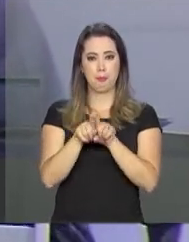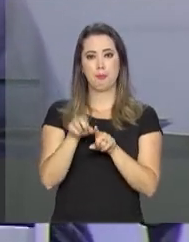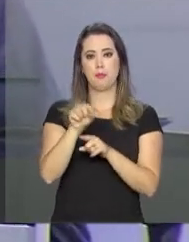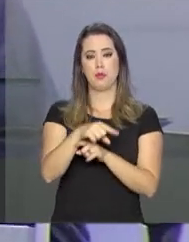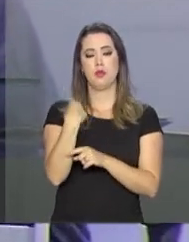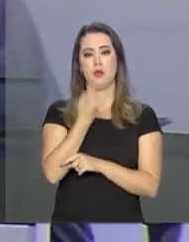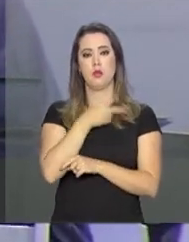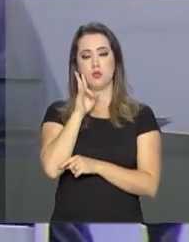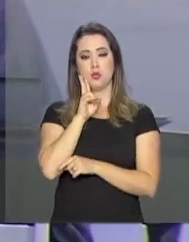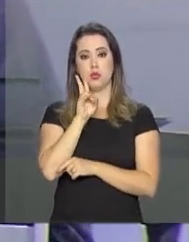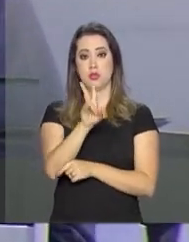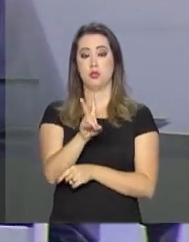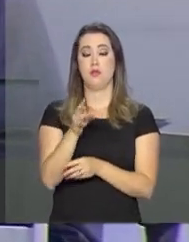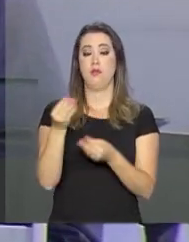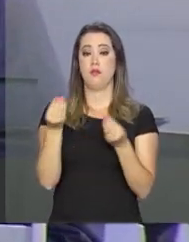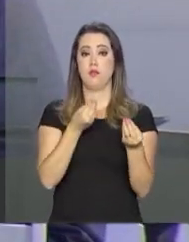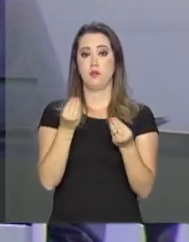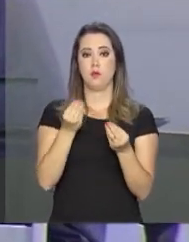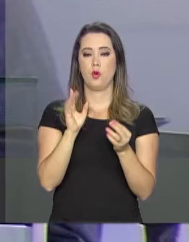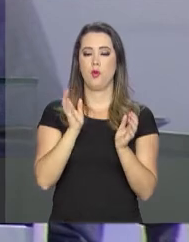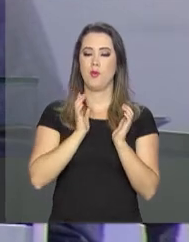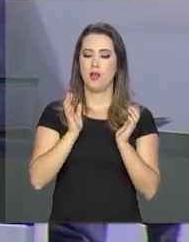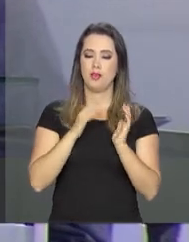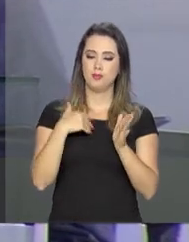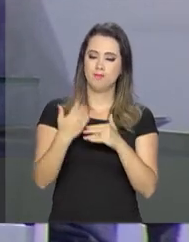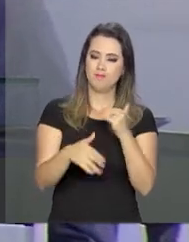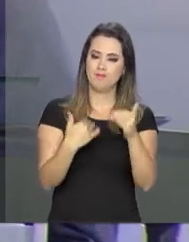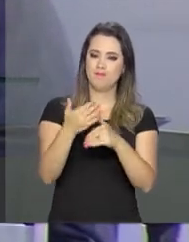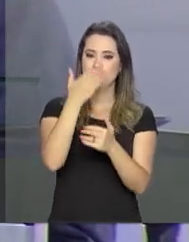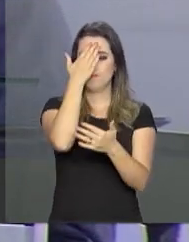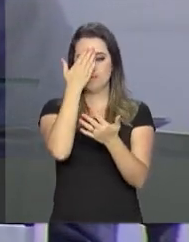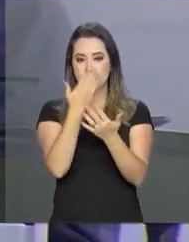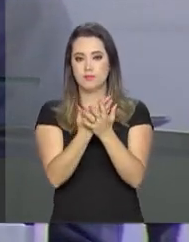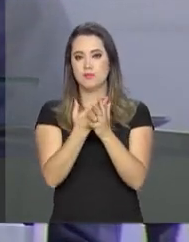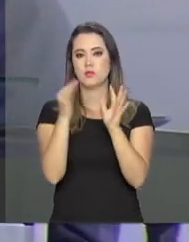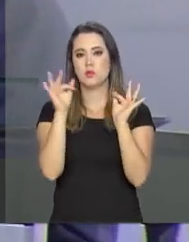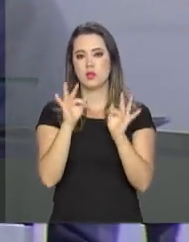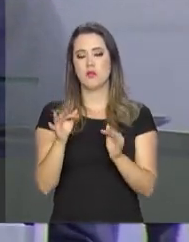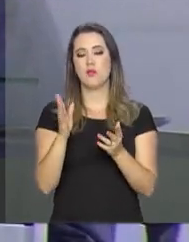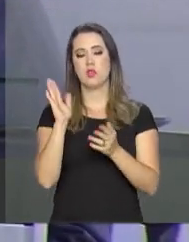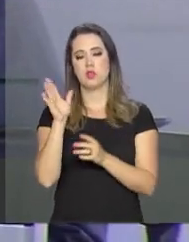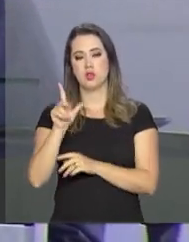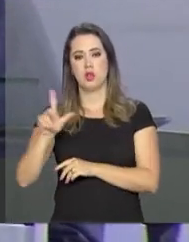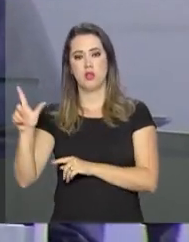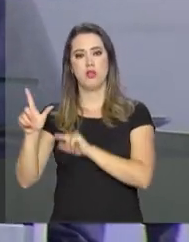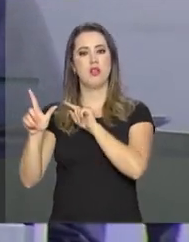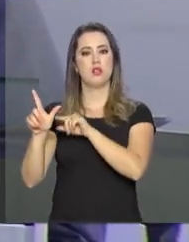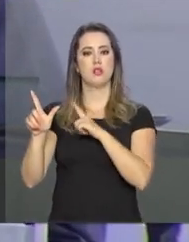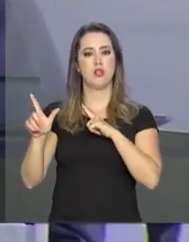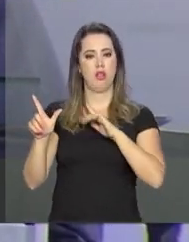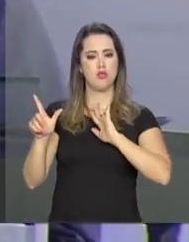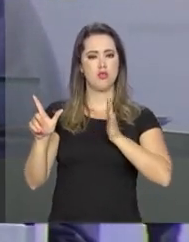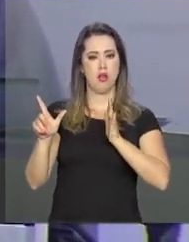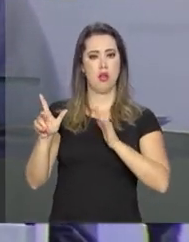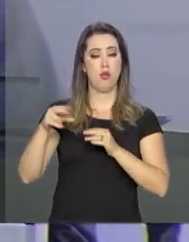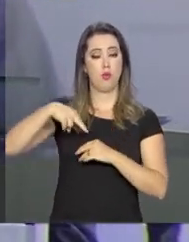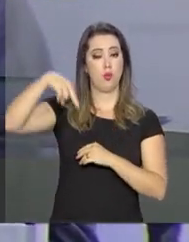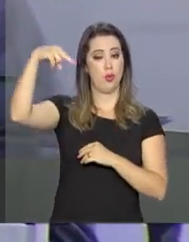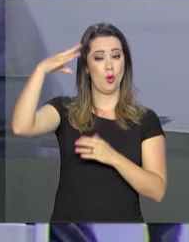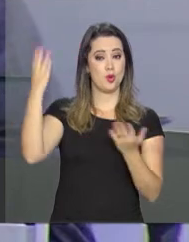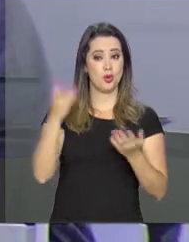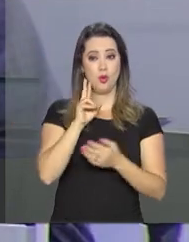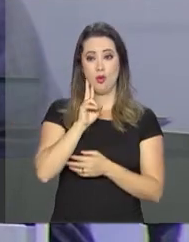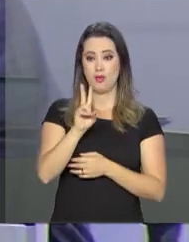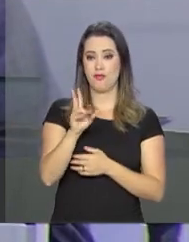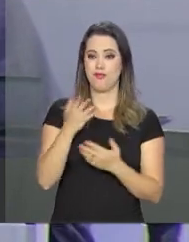reproduzir a onda de prosperidade e otimismo que o eixo leste desencadeou. Em Pernambuco e